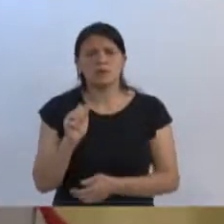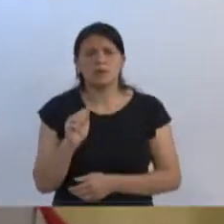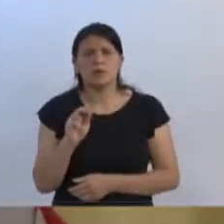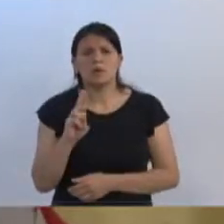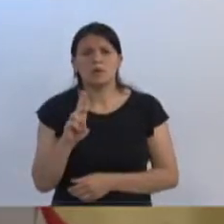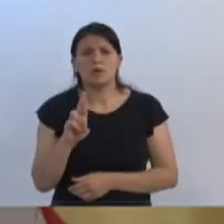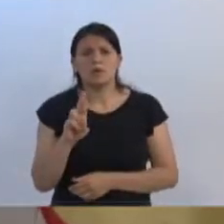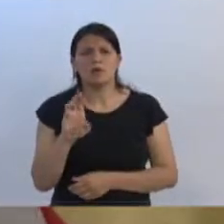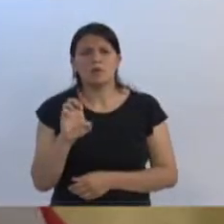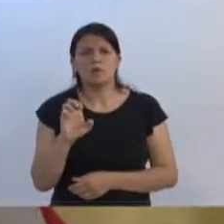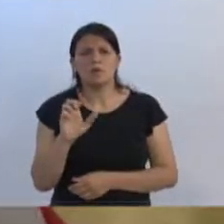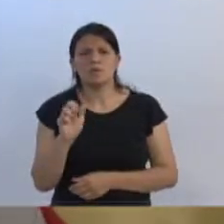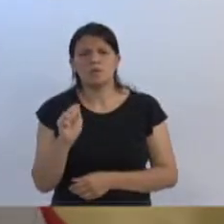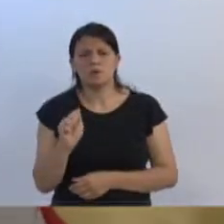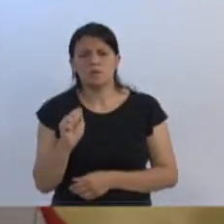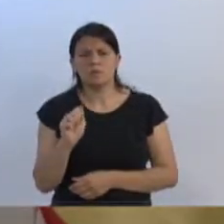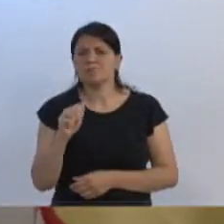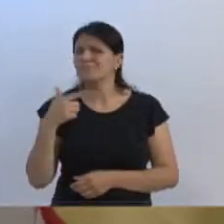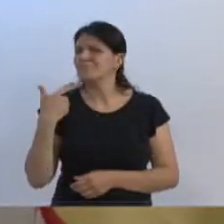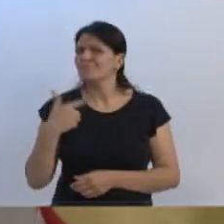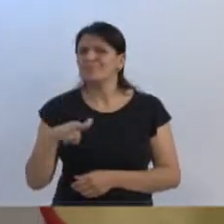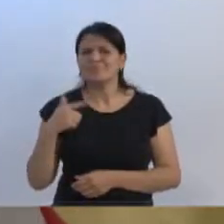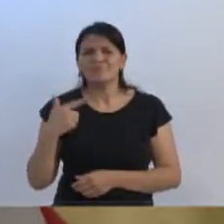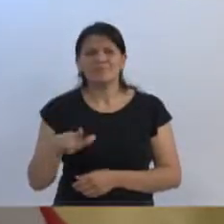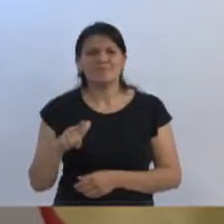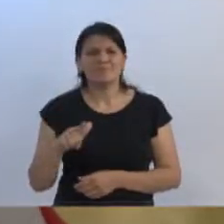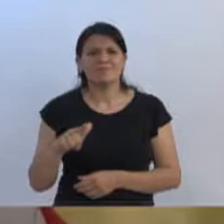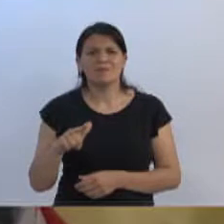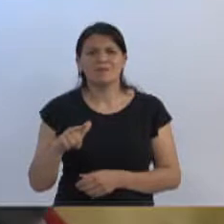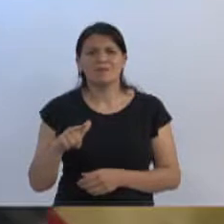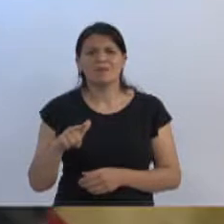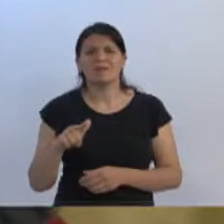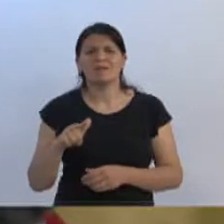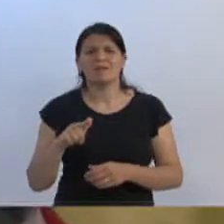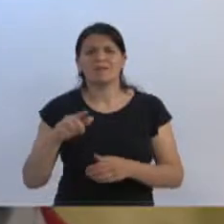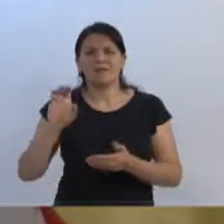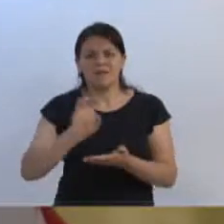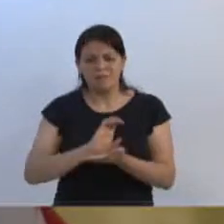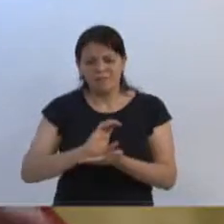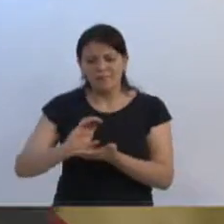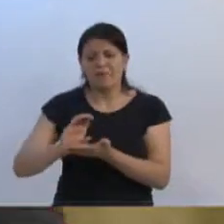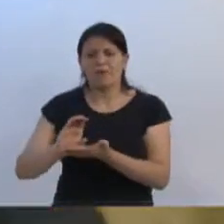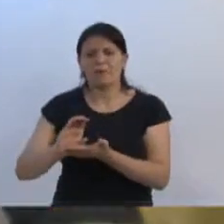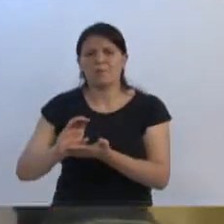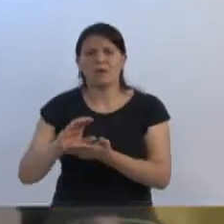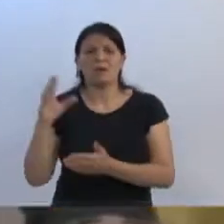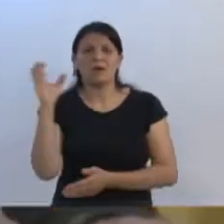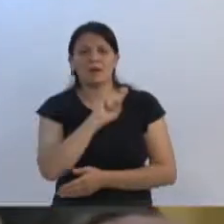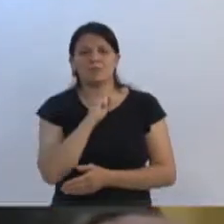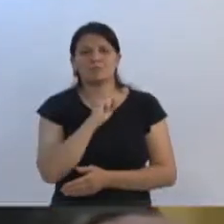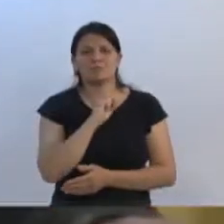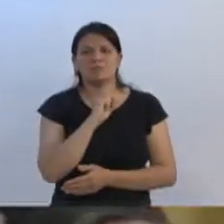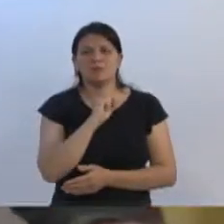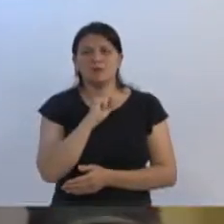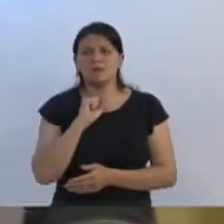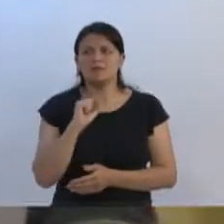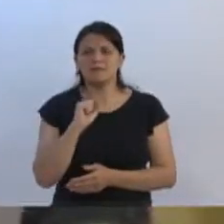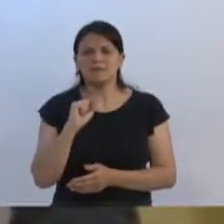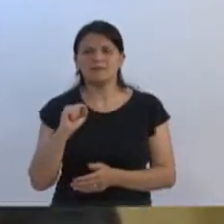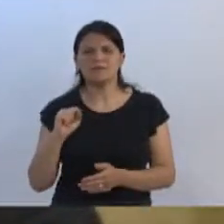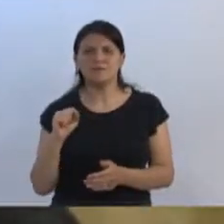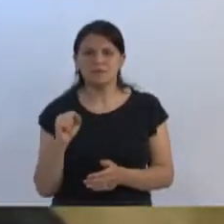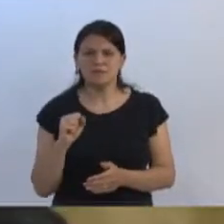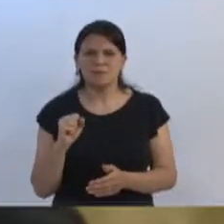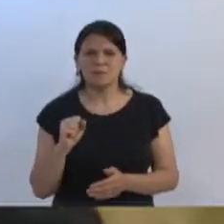que não tem licitação e não tem verba para ser feita em caráter de emergência esse ano. Queria, com a Arisa, soltar essas fotos